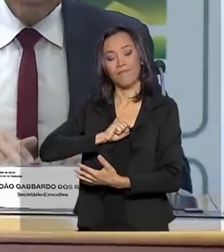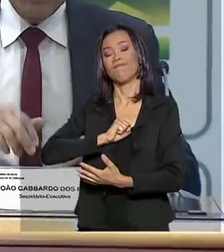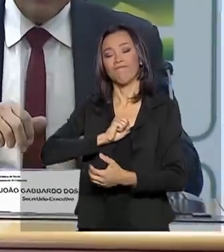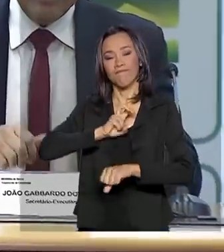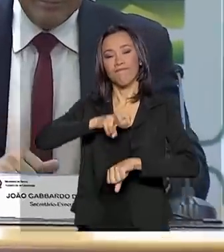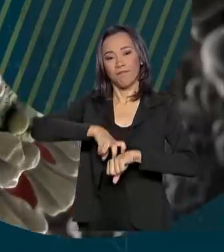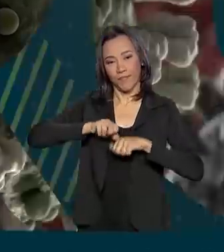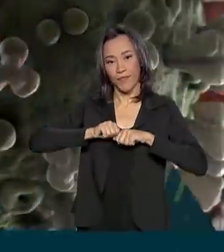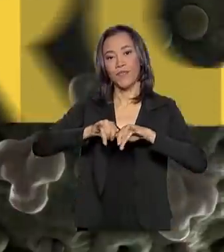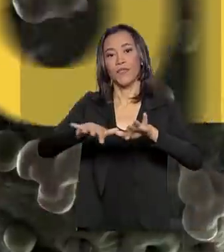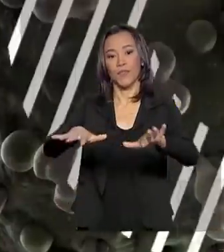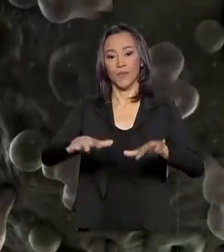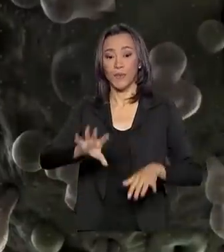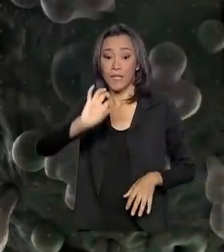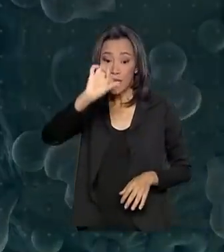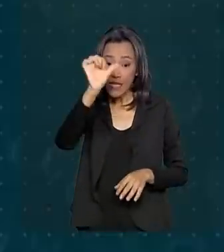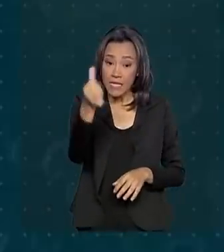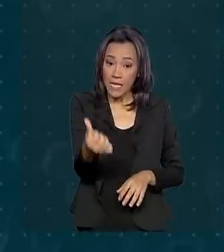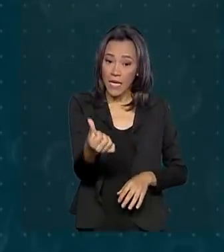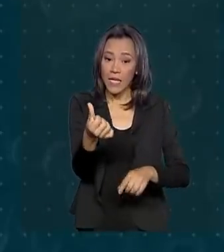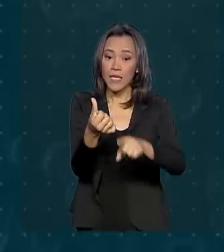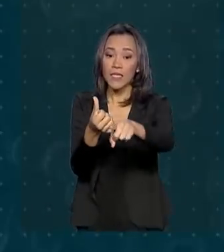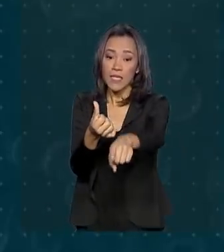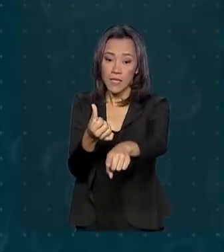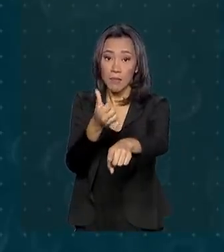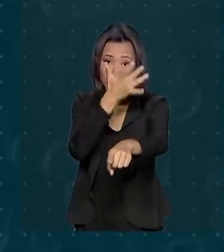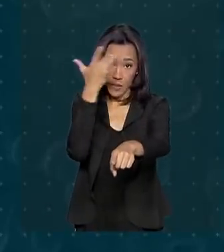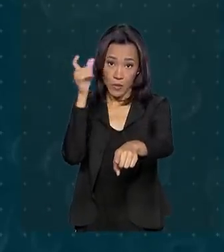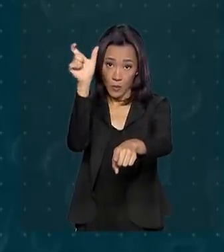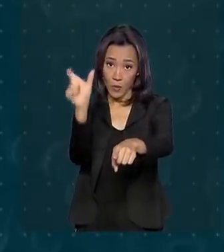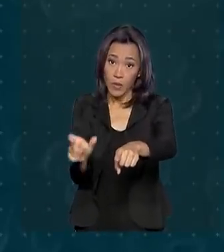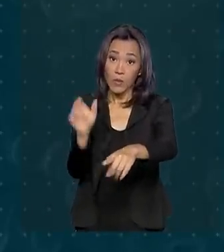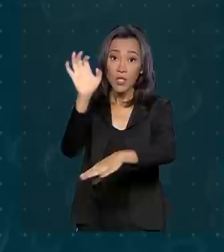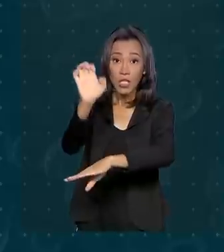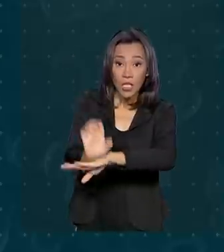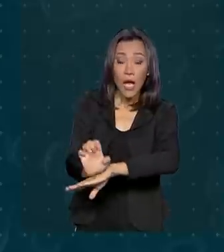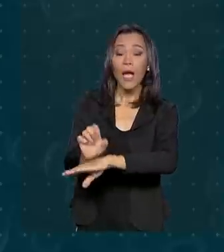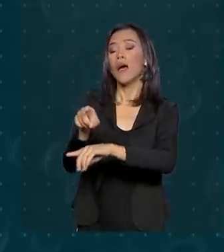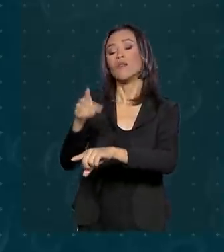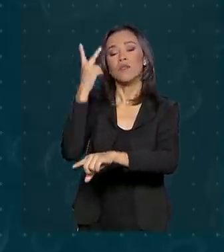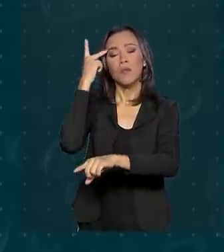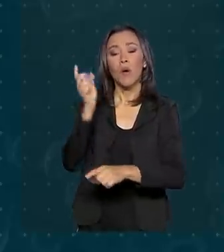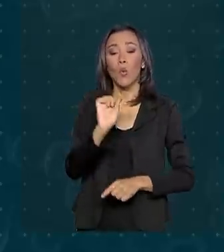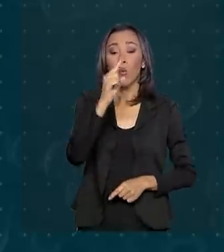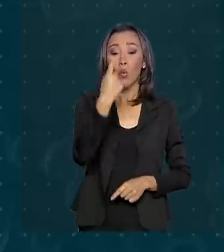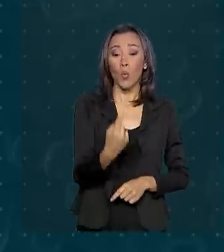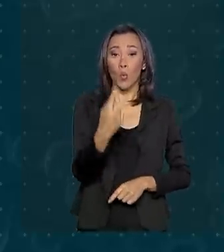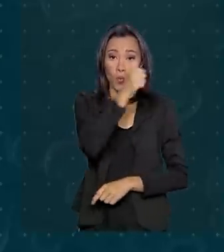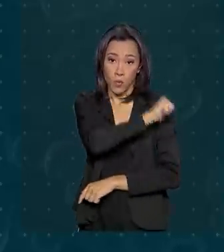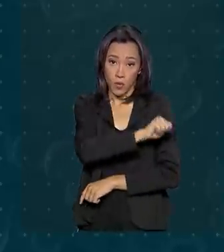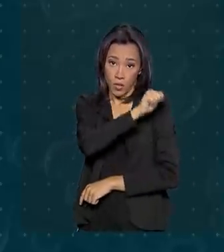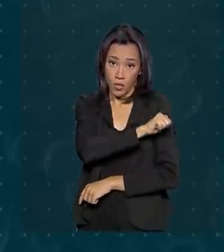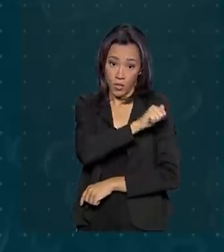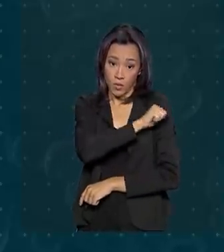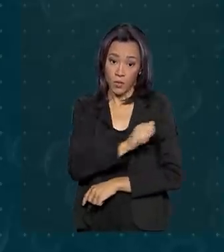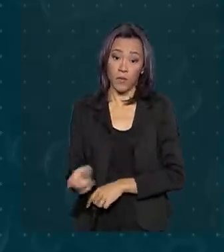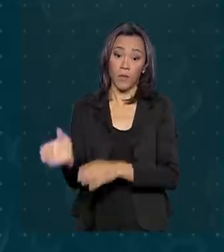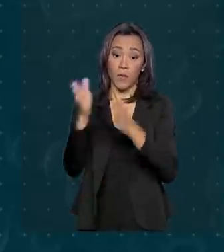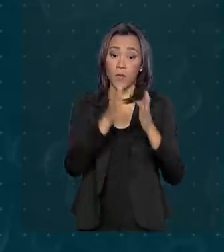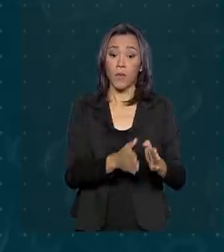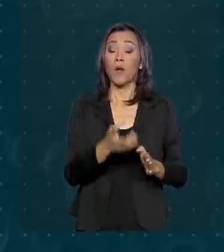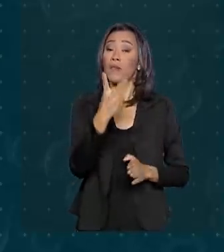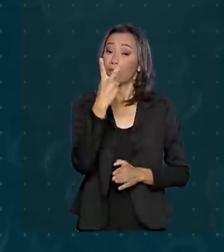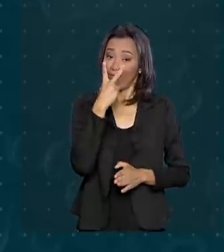coronavírus. Seis casos são no estado de São Paulo, um no Rio de Janeiro. O estado do Espírito